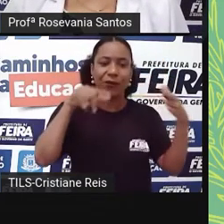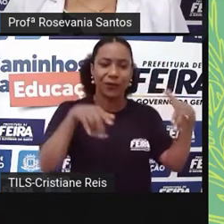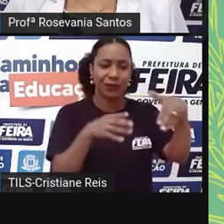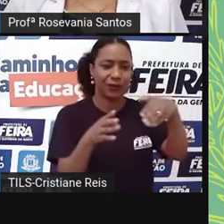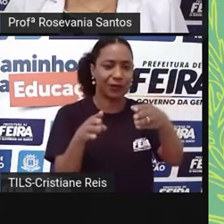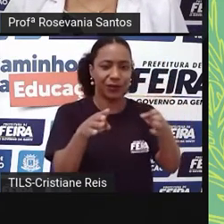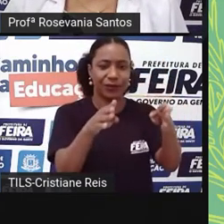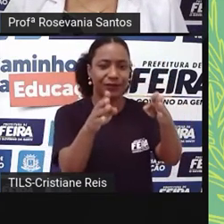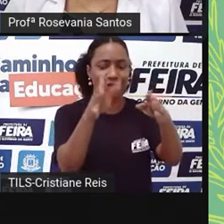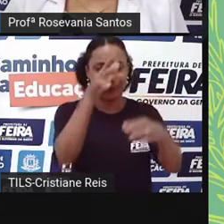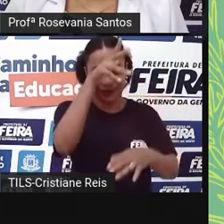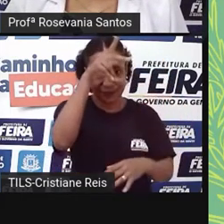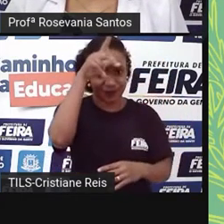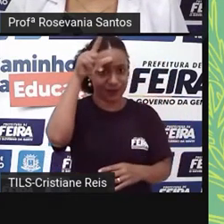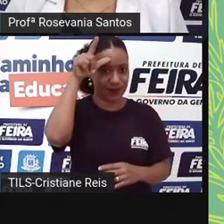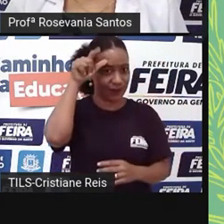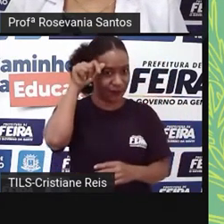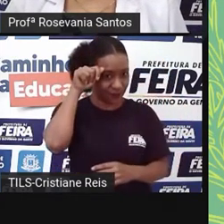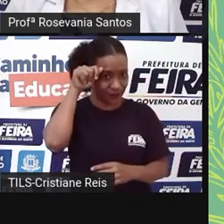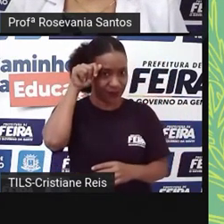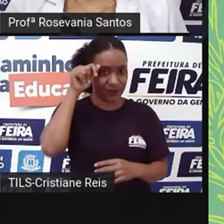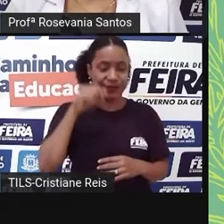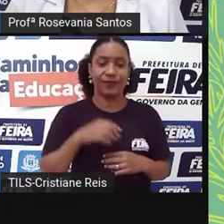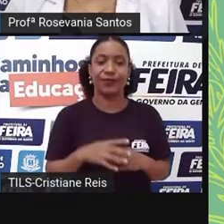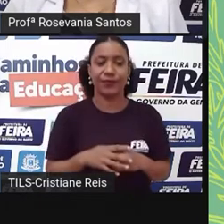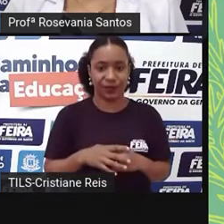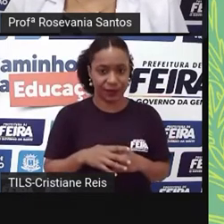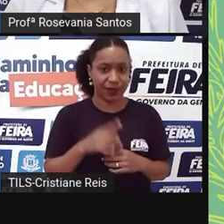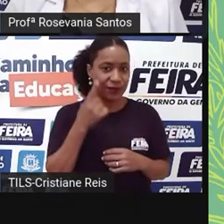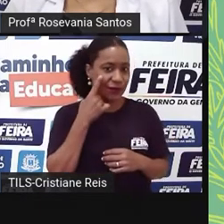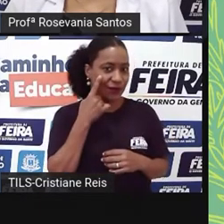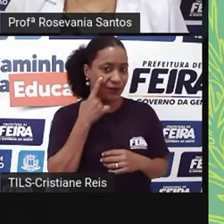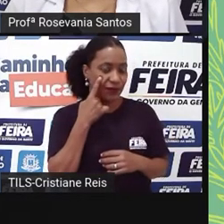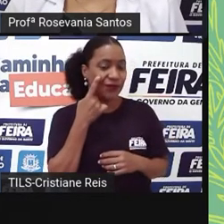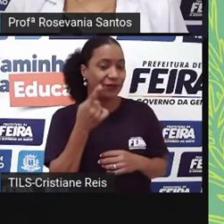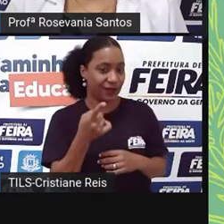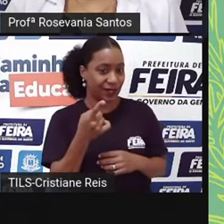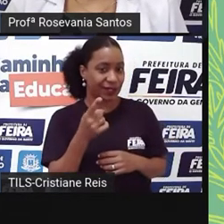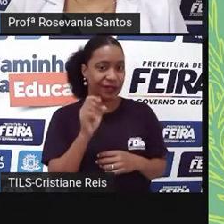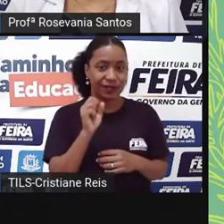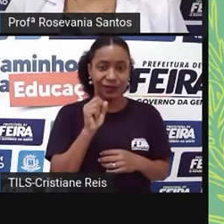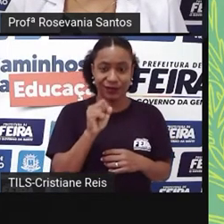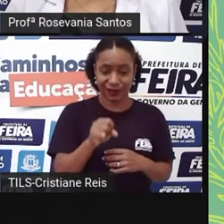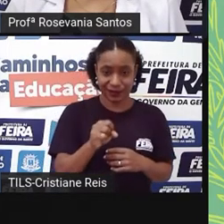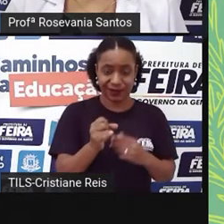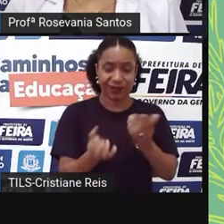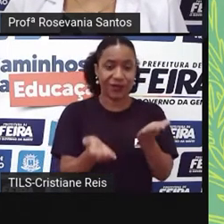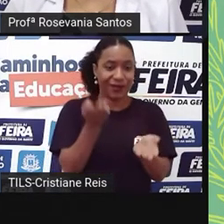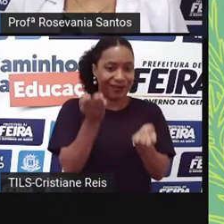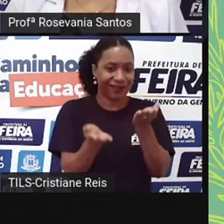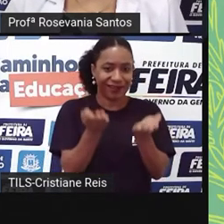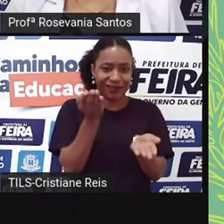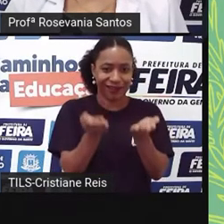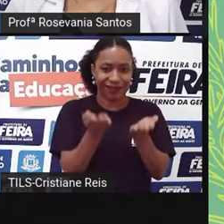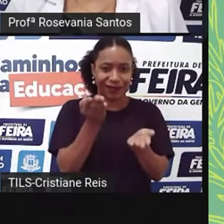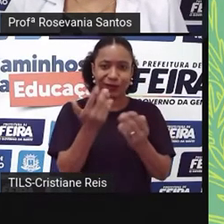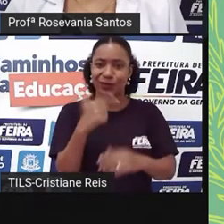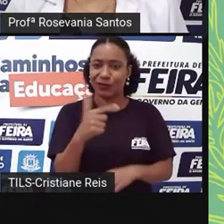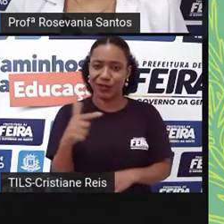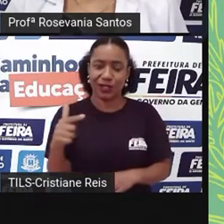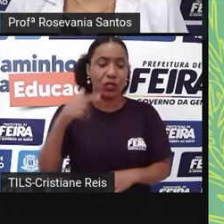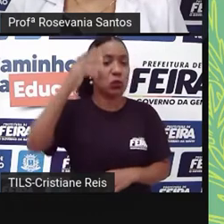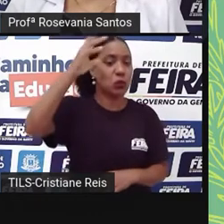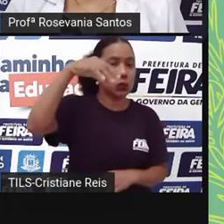Então, aqui nesse processo, você começa a perceber que se eu não tenho isso equilibrado aqui, eu não tenho